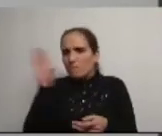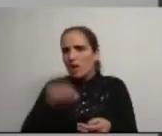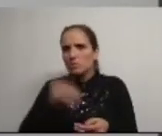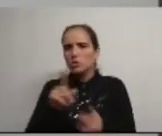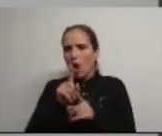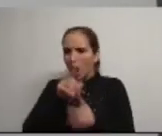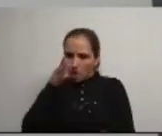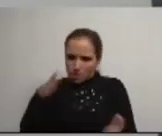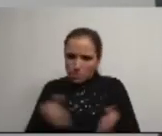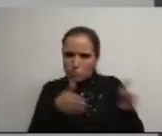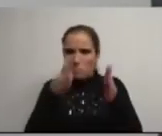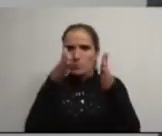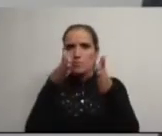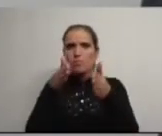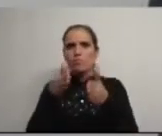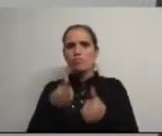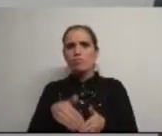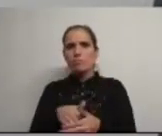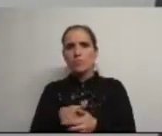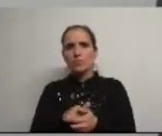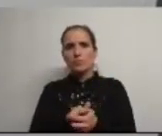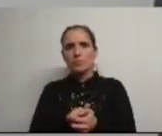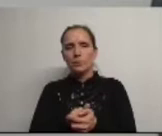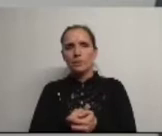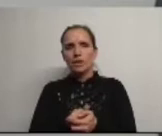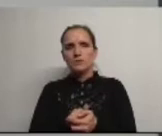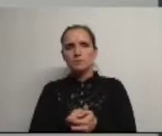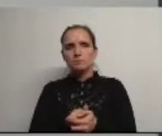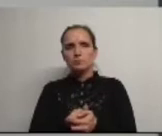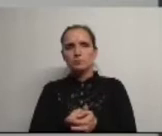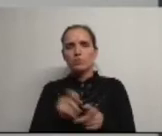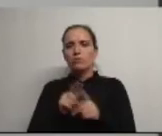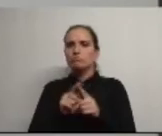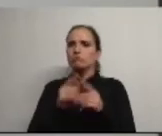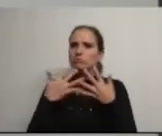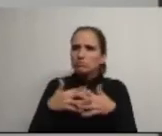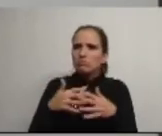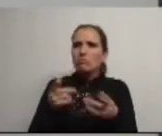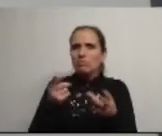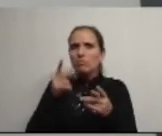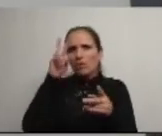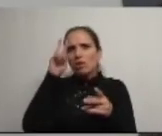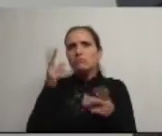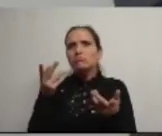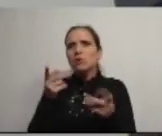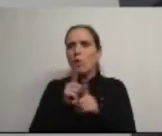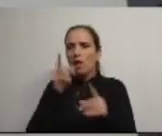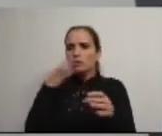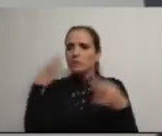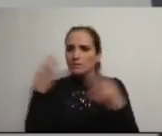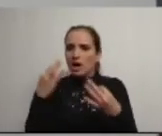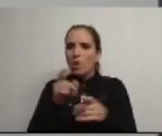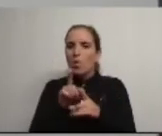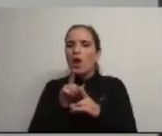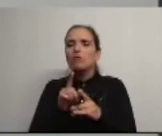traçar caminhos e ter uma estratégia de sermos verdadeiramente uma smart city,